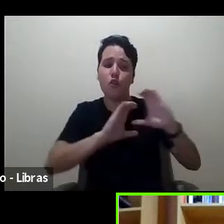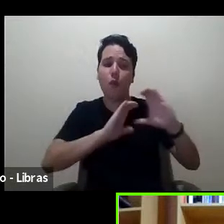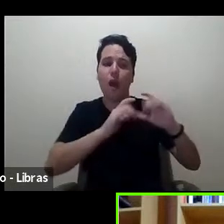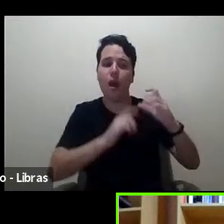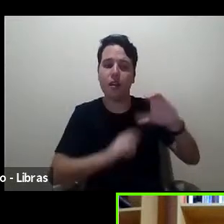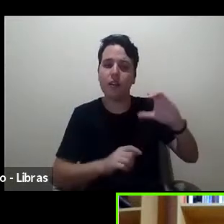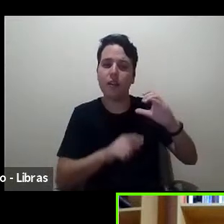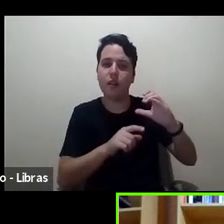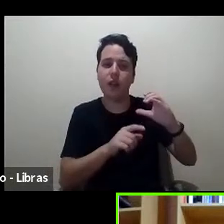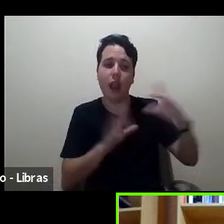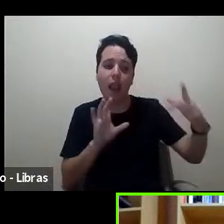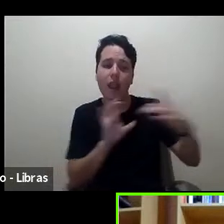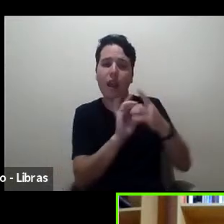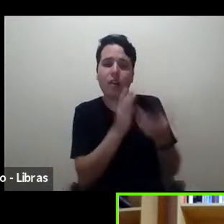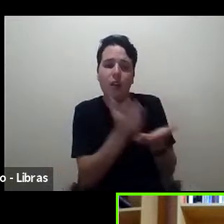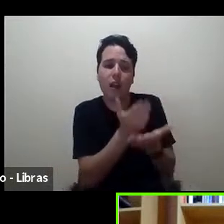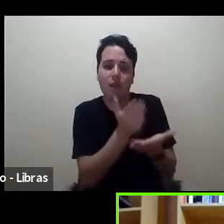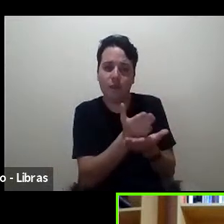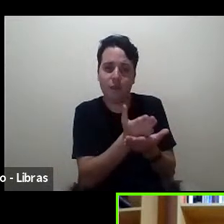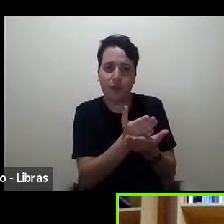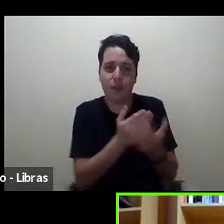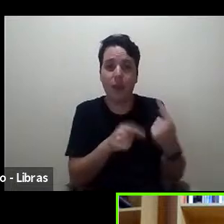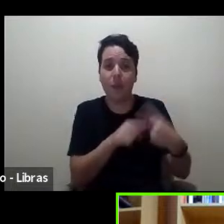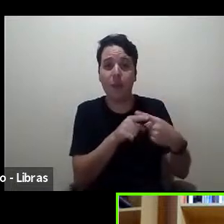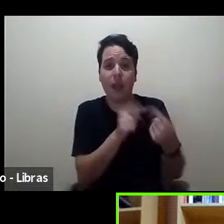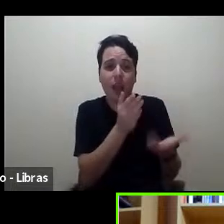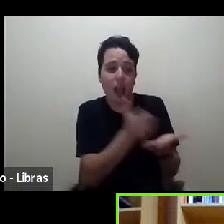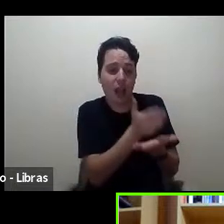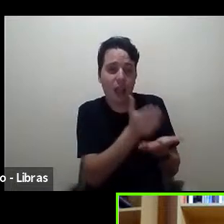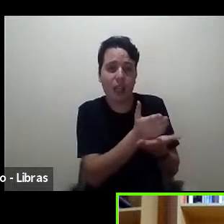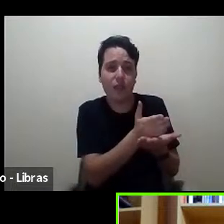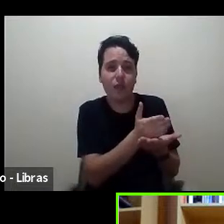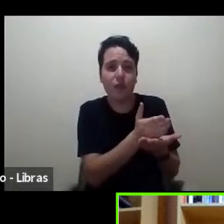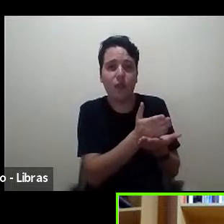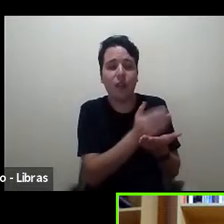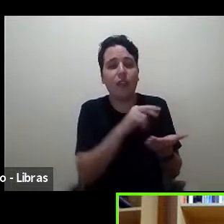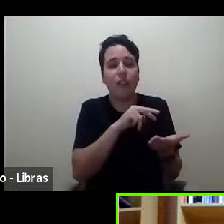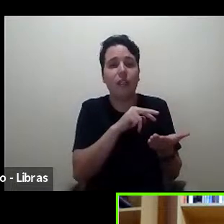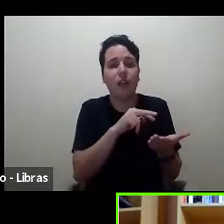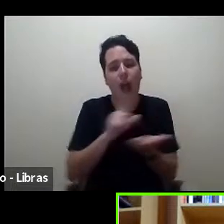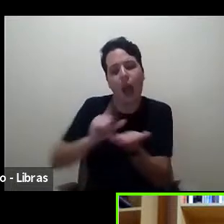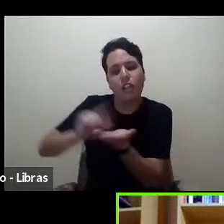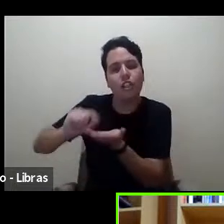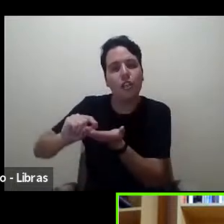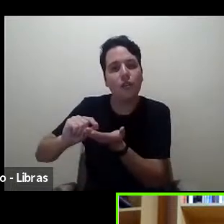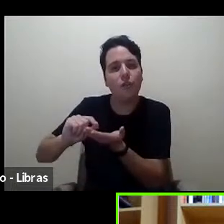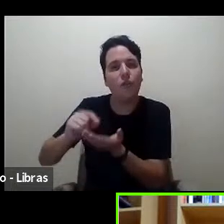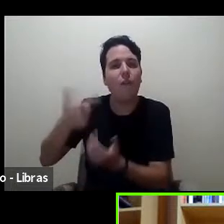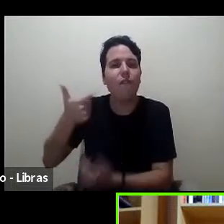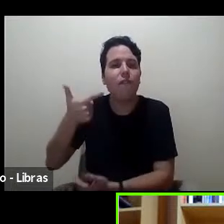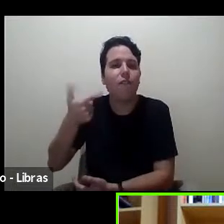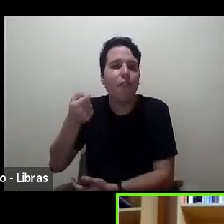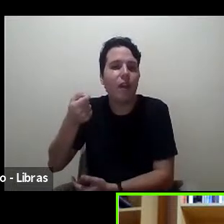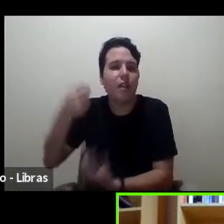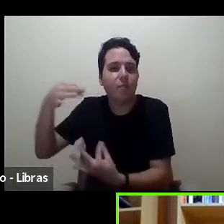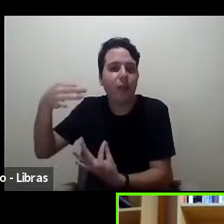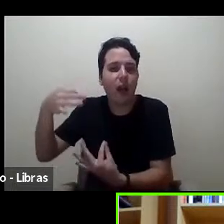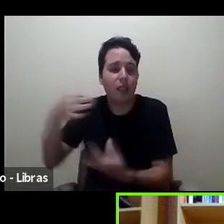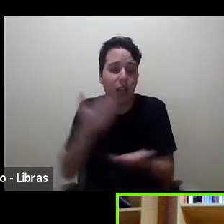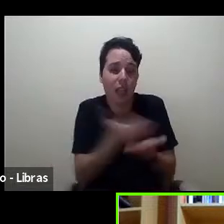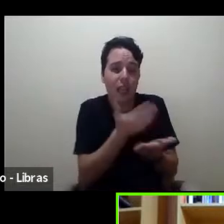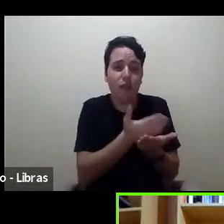porque o livro é, na verdade, o que não cabe no artigo. No artigo nós publicamos 20 páginas, mas há